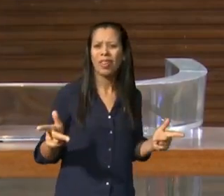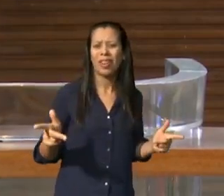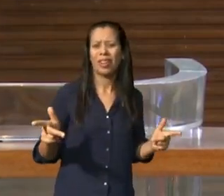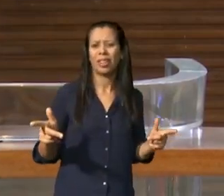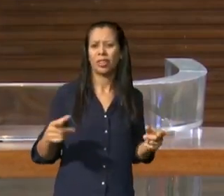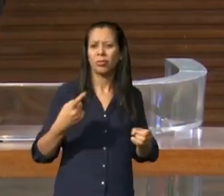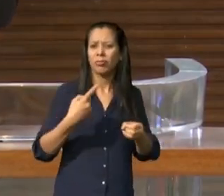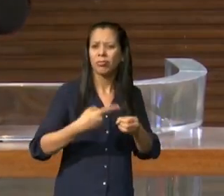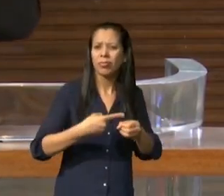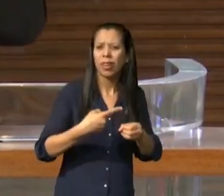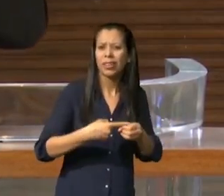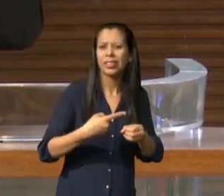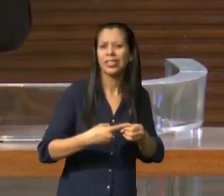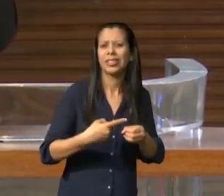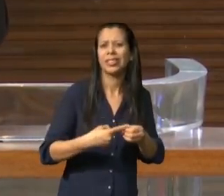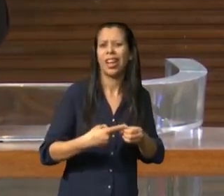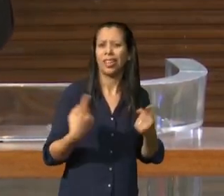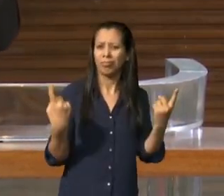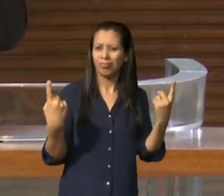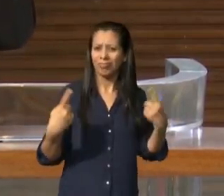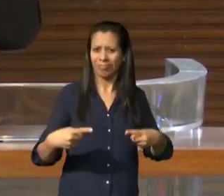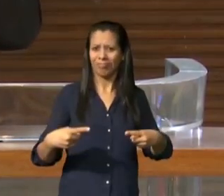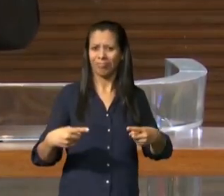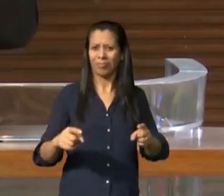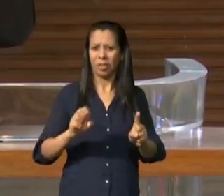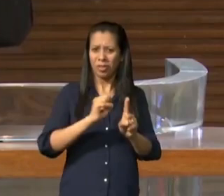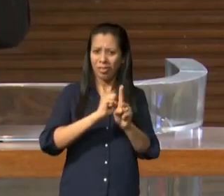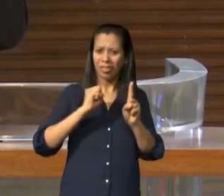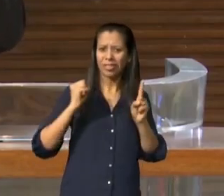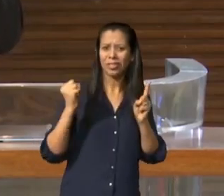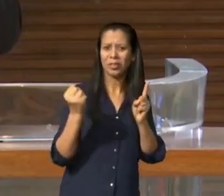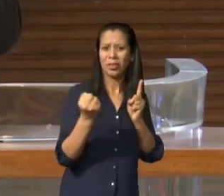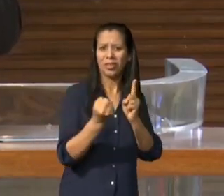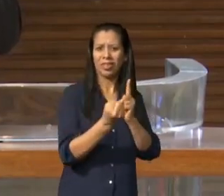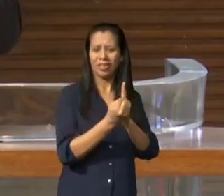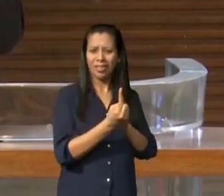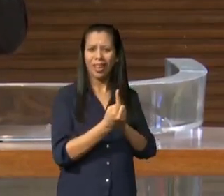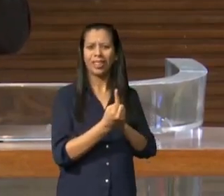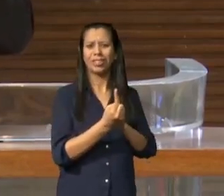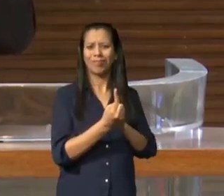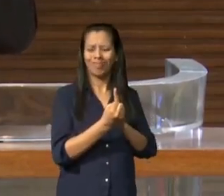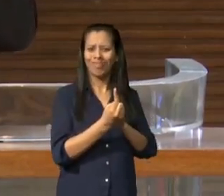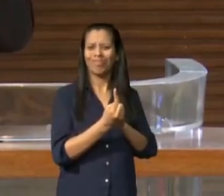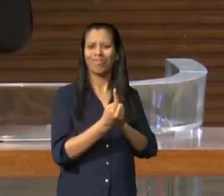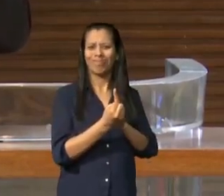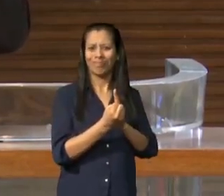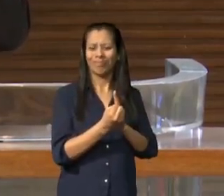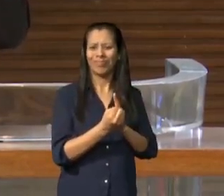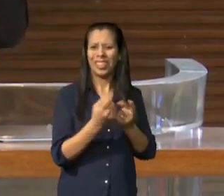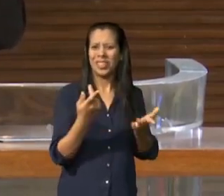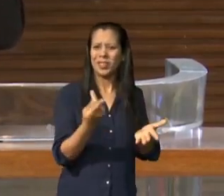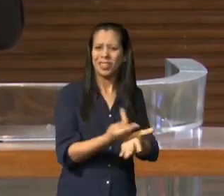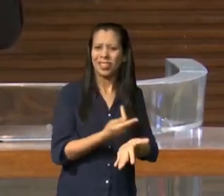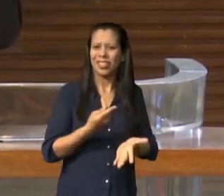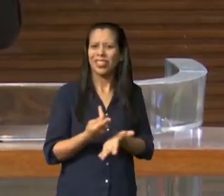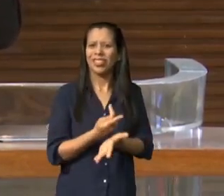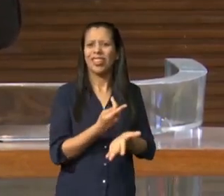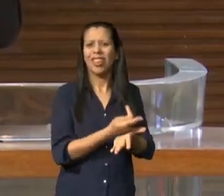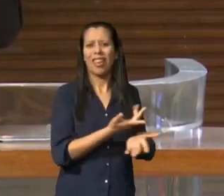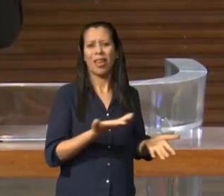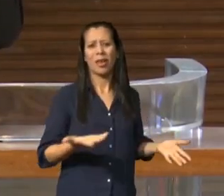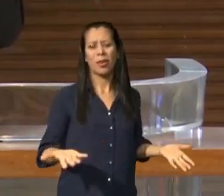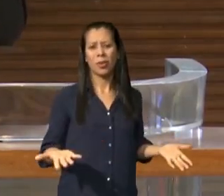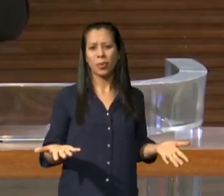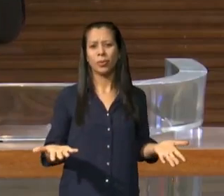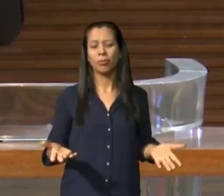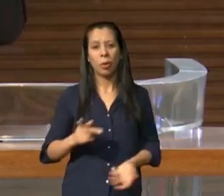cidade portuária com seus desafios inclusive de pecaminosidade e Paulo inspirado por